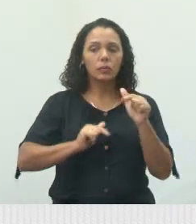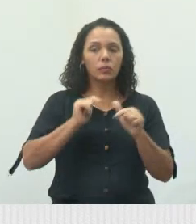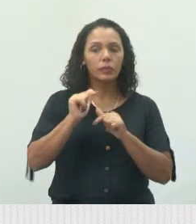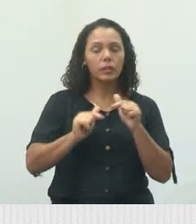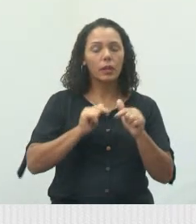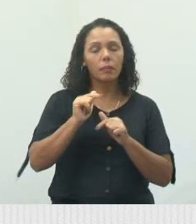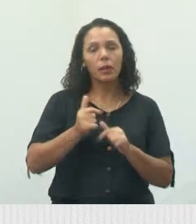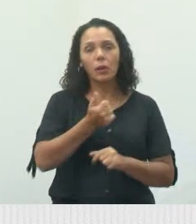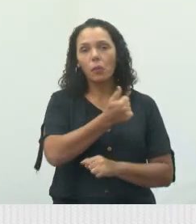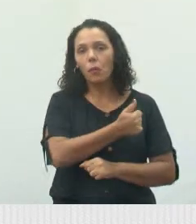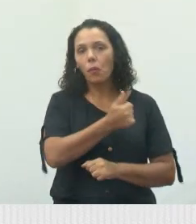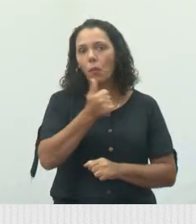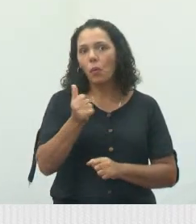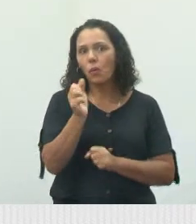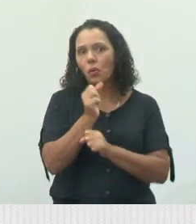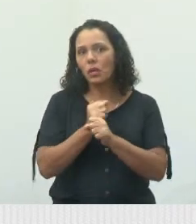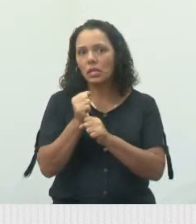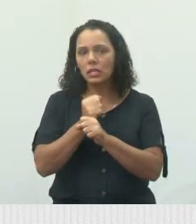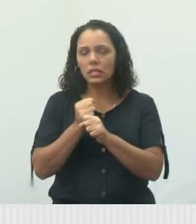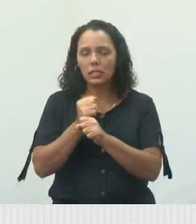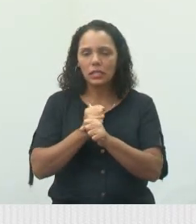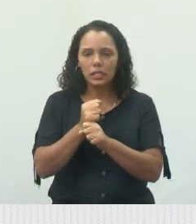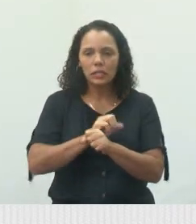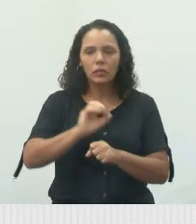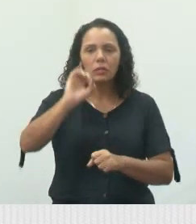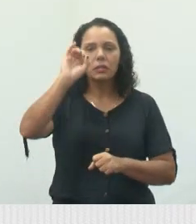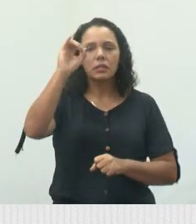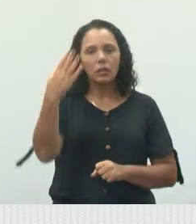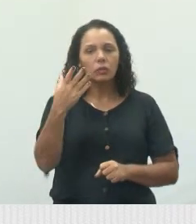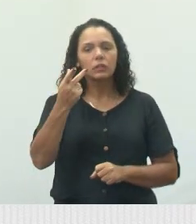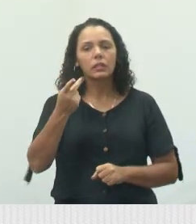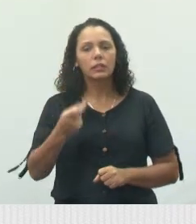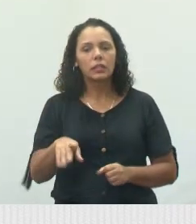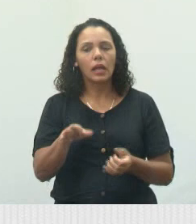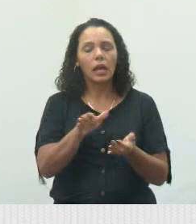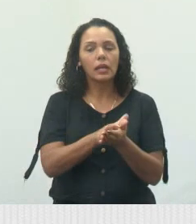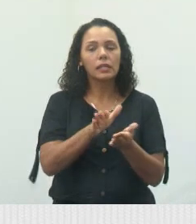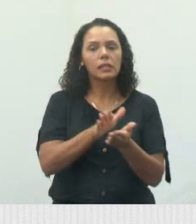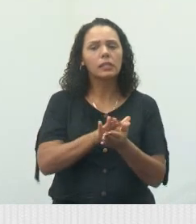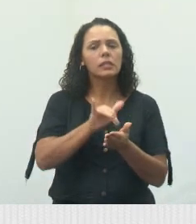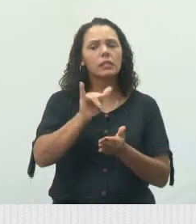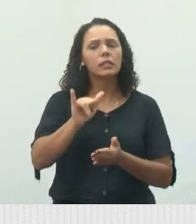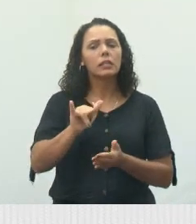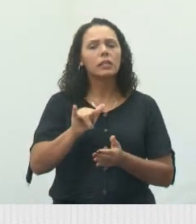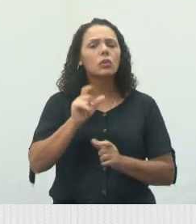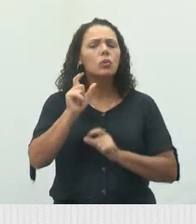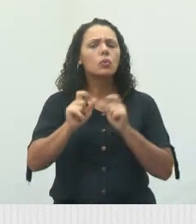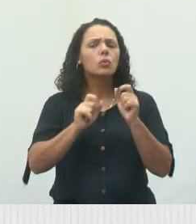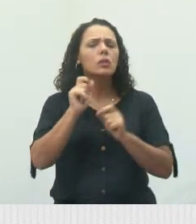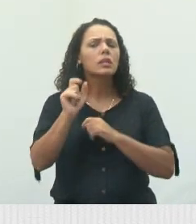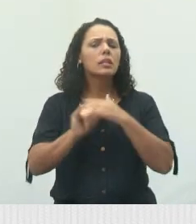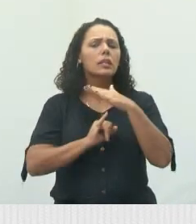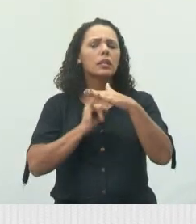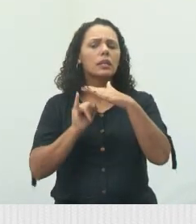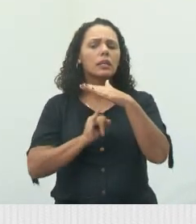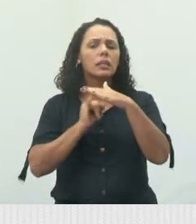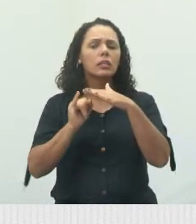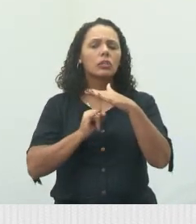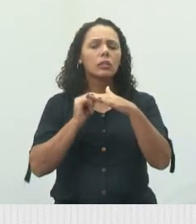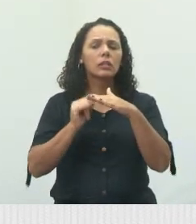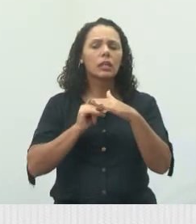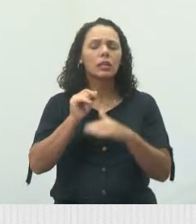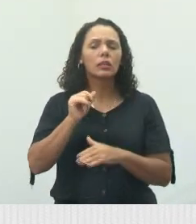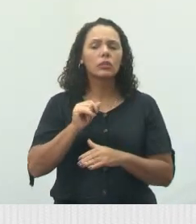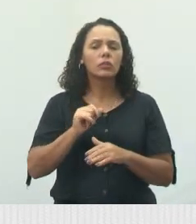há 11 anos vem sendo desenvolvido aqui na cidade. E o que a ONG Alegria, a ONG não, a entidade, associação,